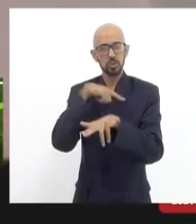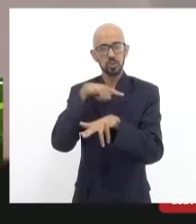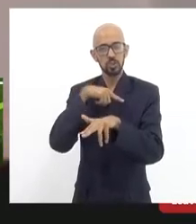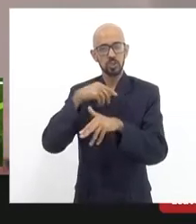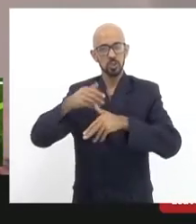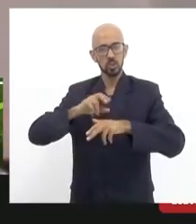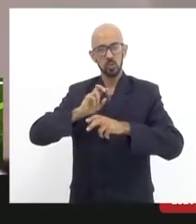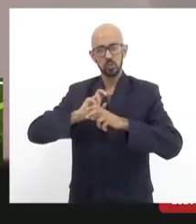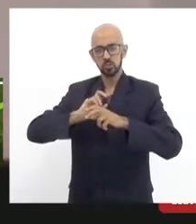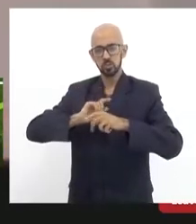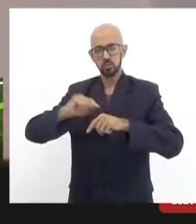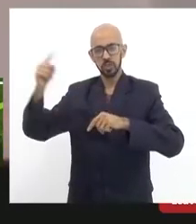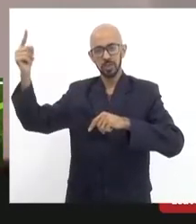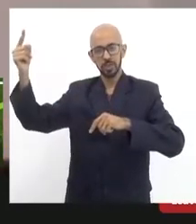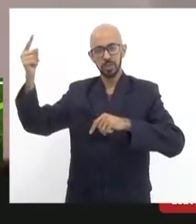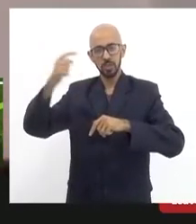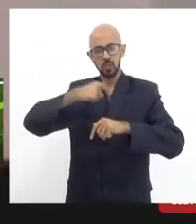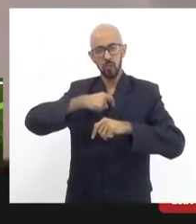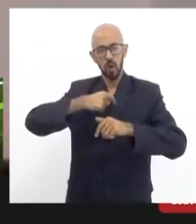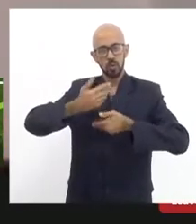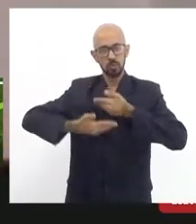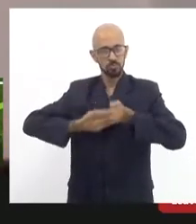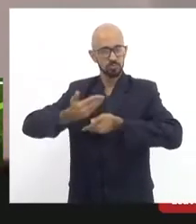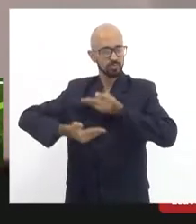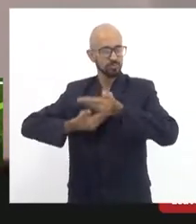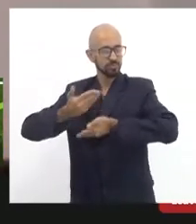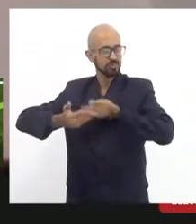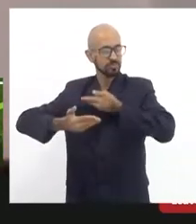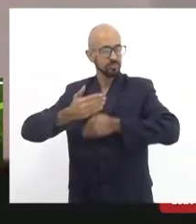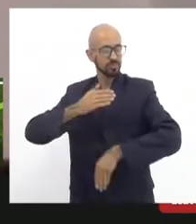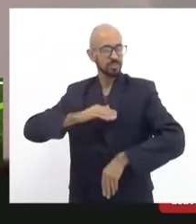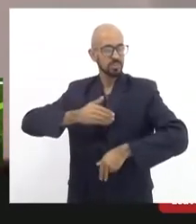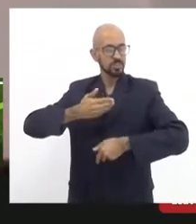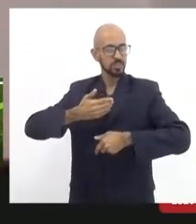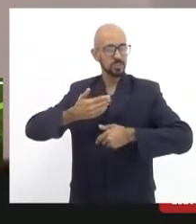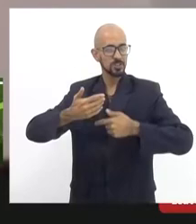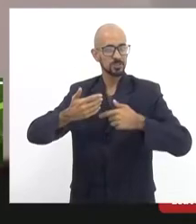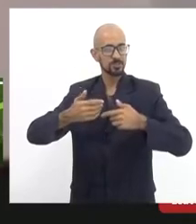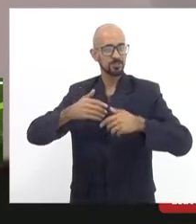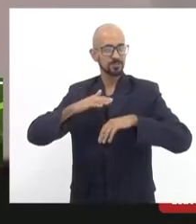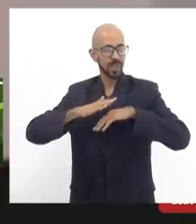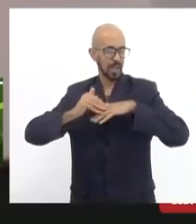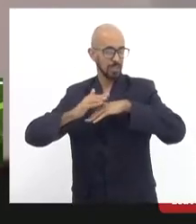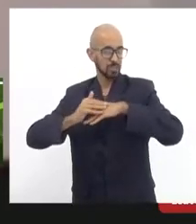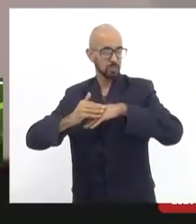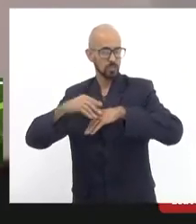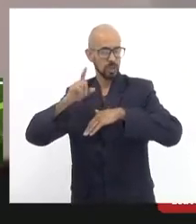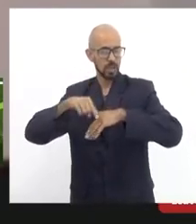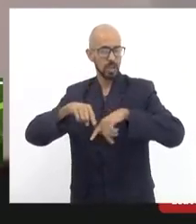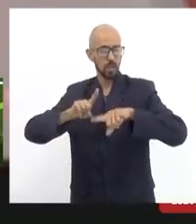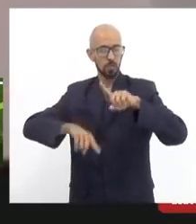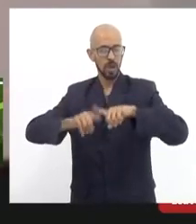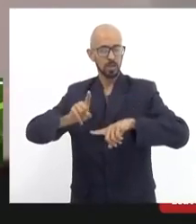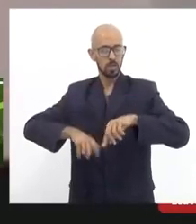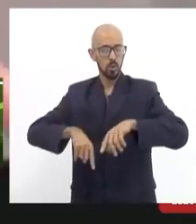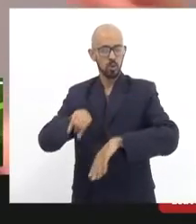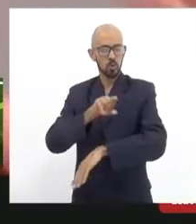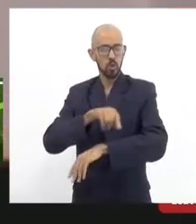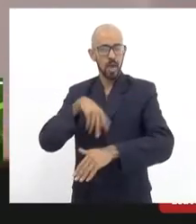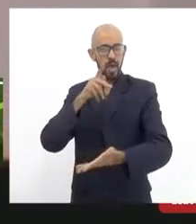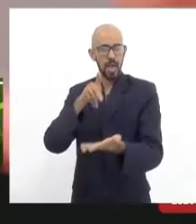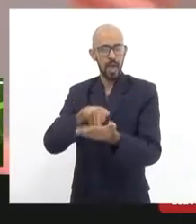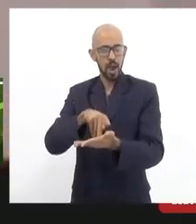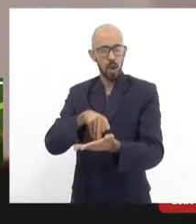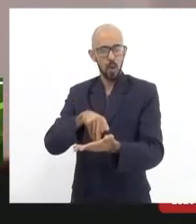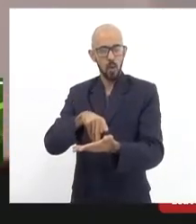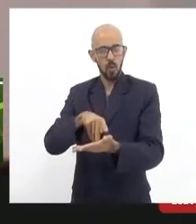circuito de uma costura de convivência uma costura de afetos inclusive ele é um patrimônio real desse bairro mas é um patrimônio da